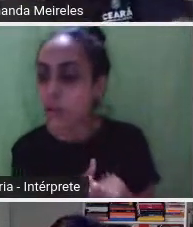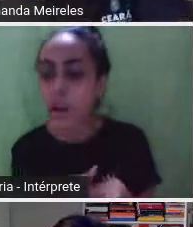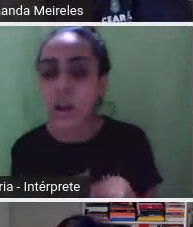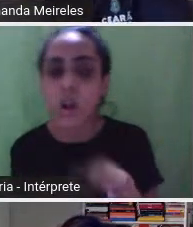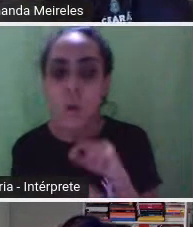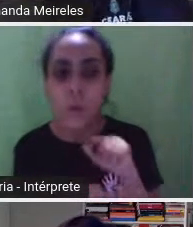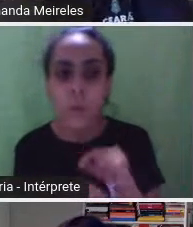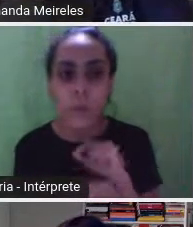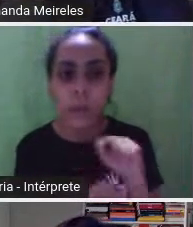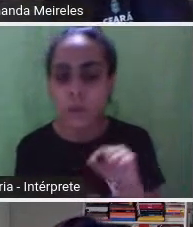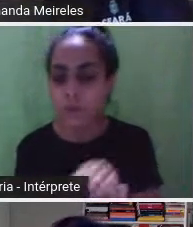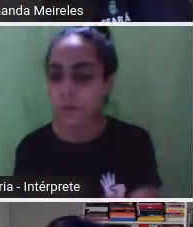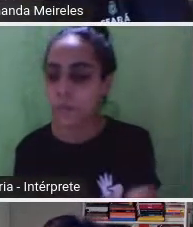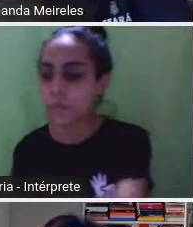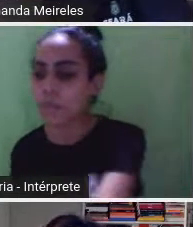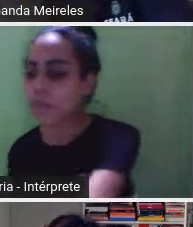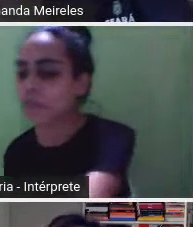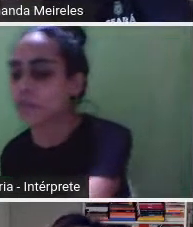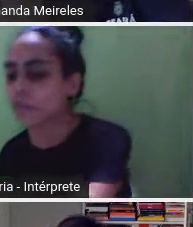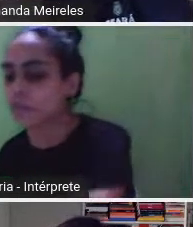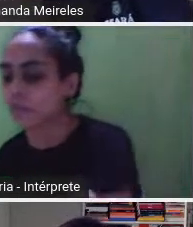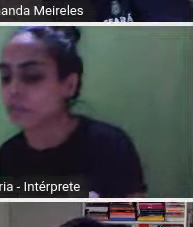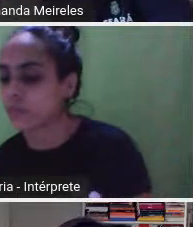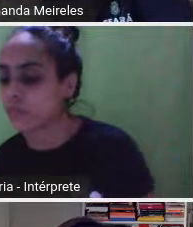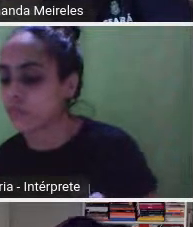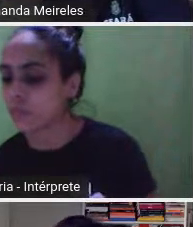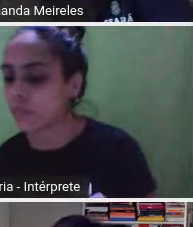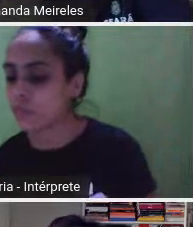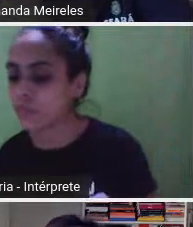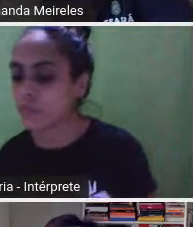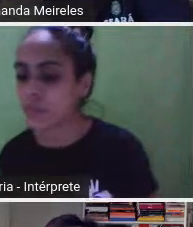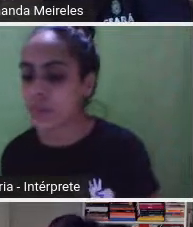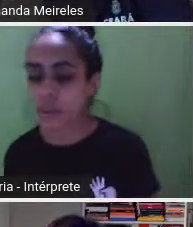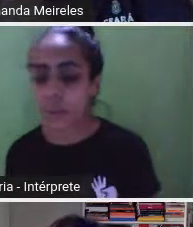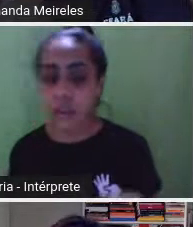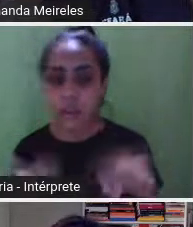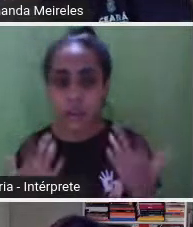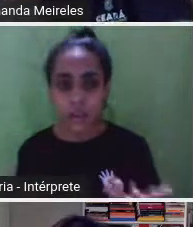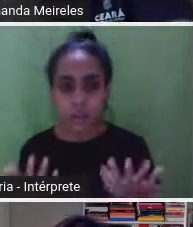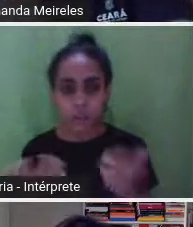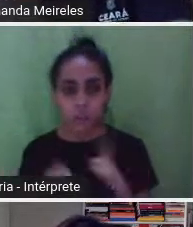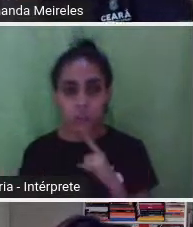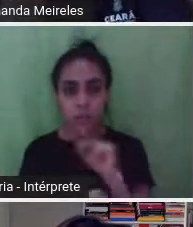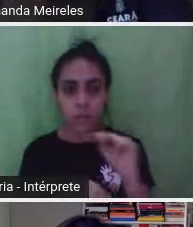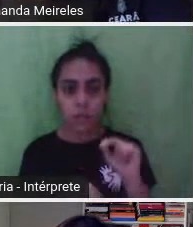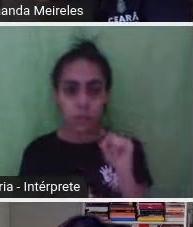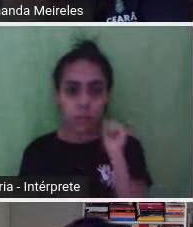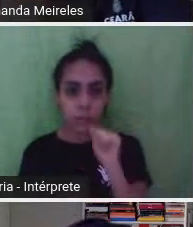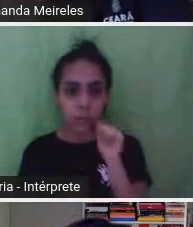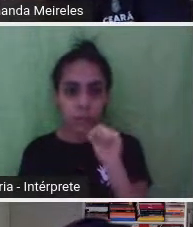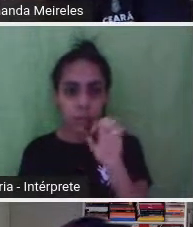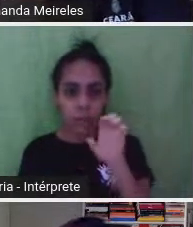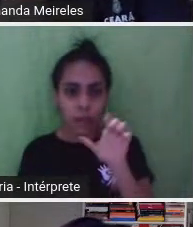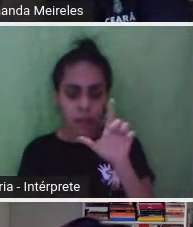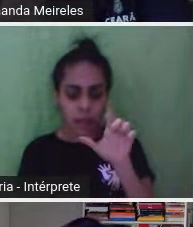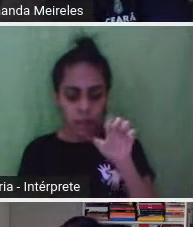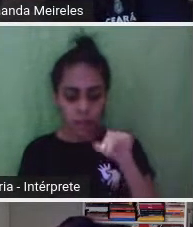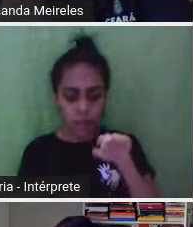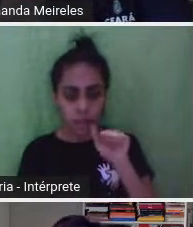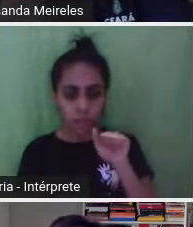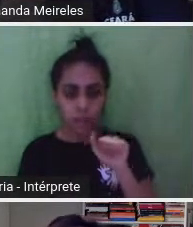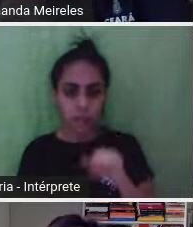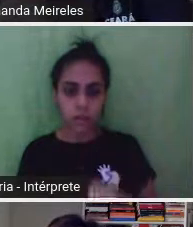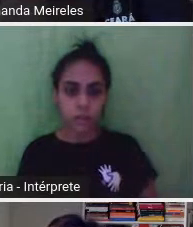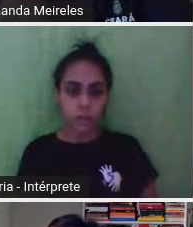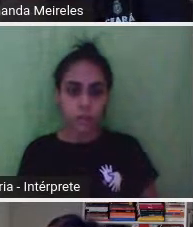a... Com o estilo da Helena Fernandes. e aí tem uma história que eu já te contei, mas o público não sabe.